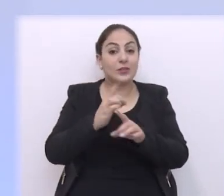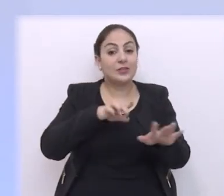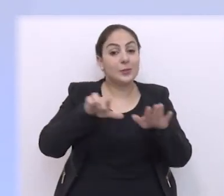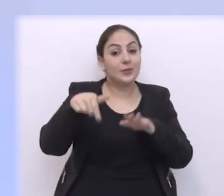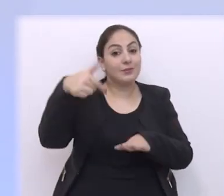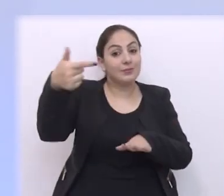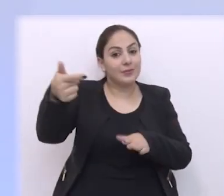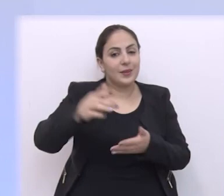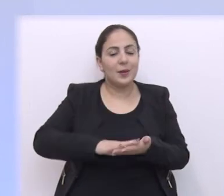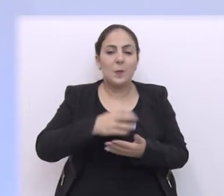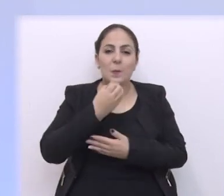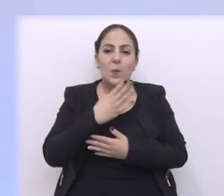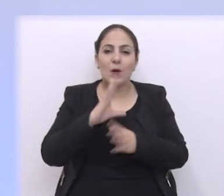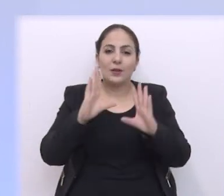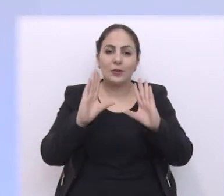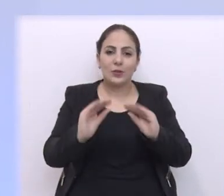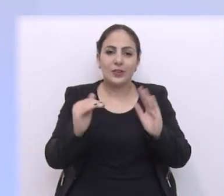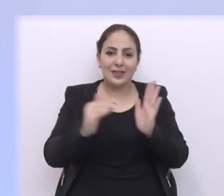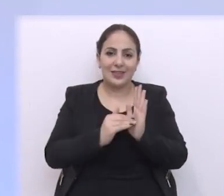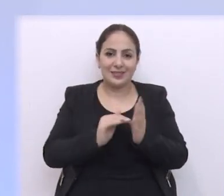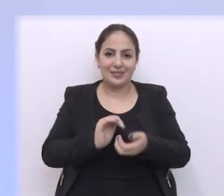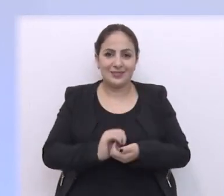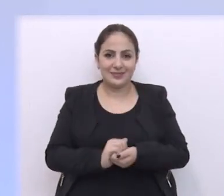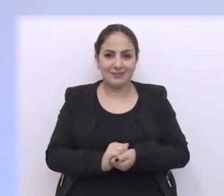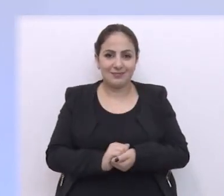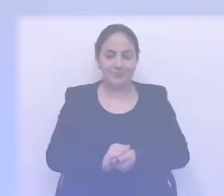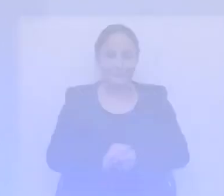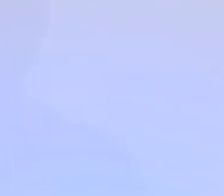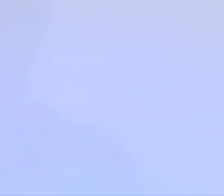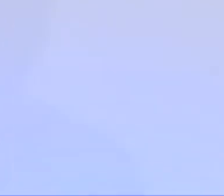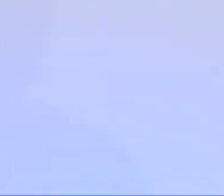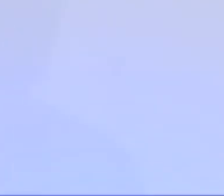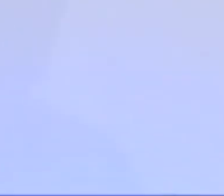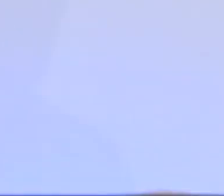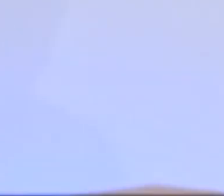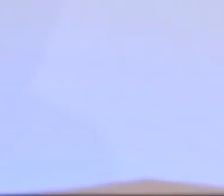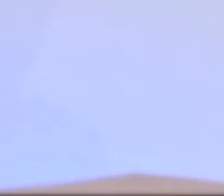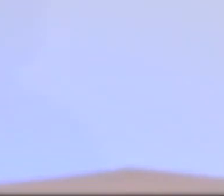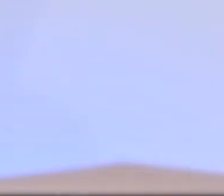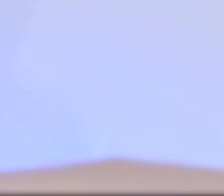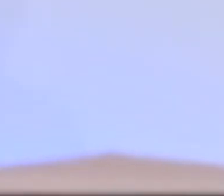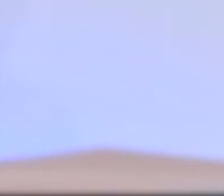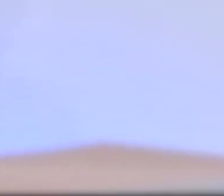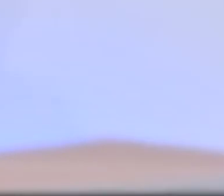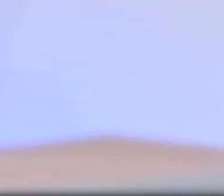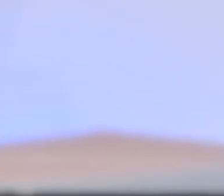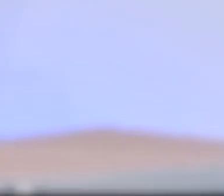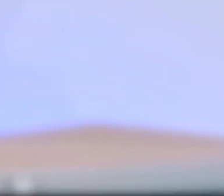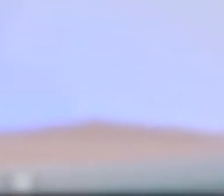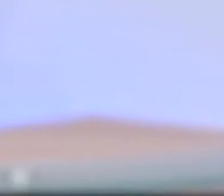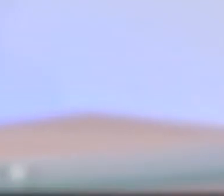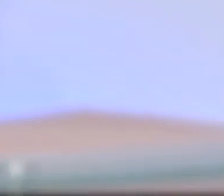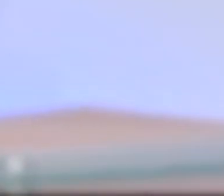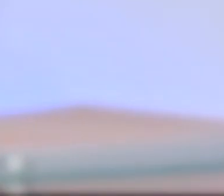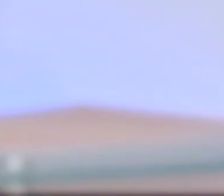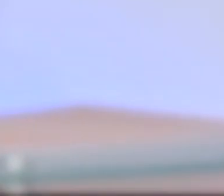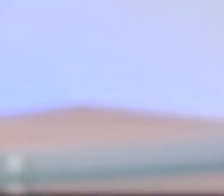encontro na próxima semana uma boa noite e até lá Música Música